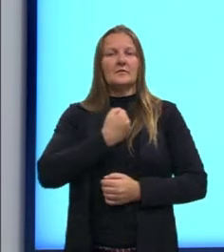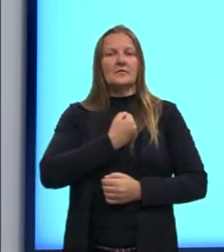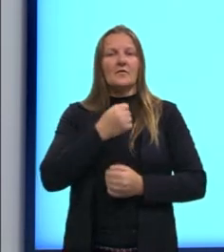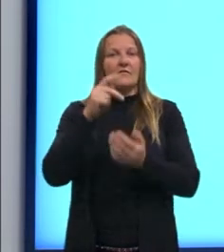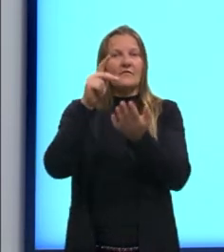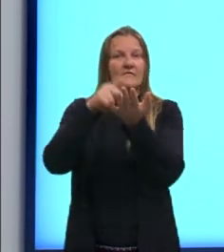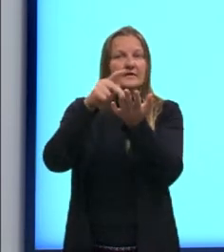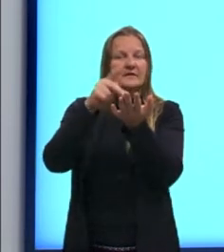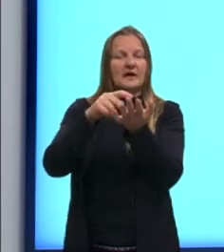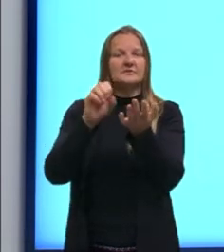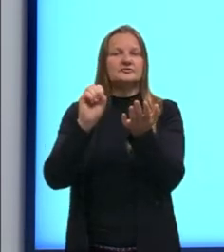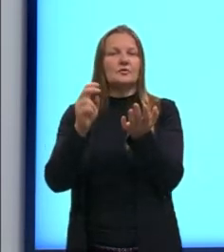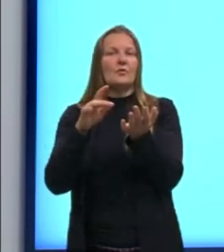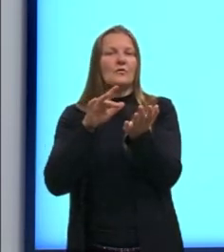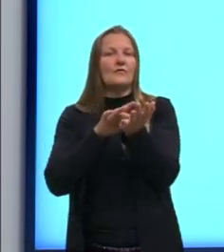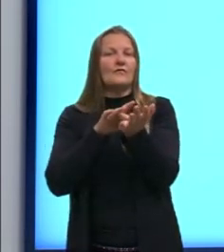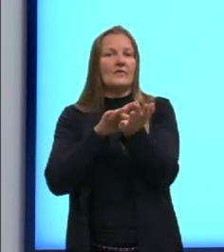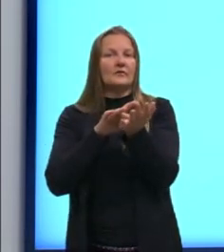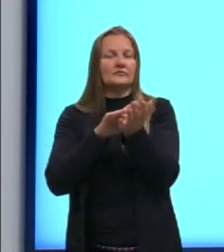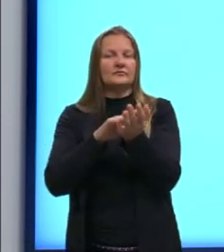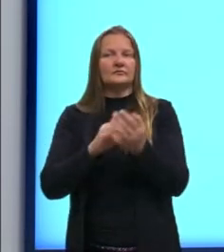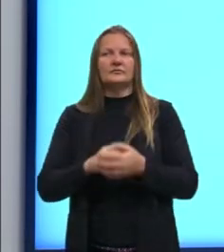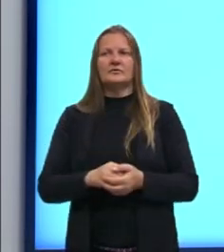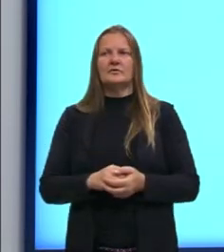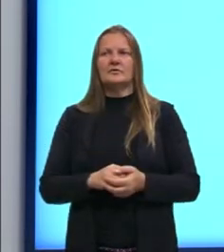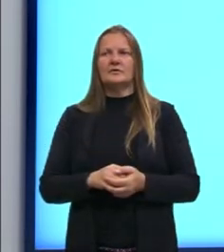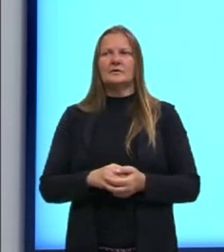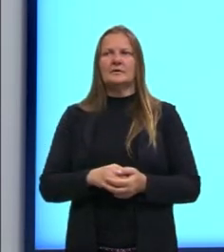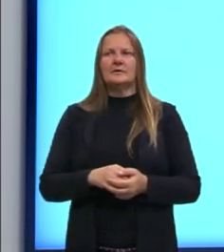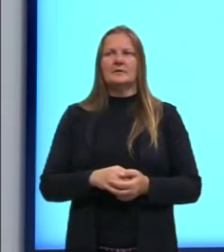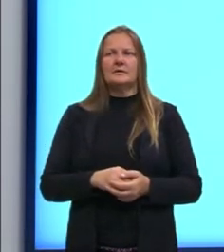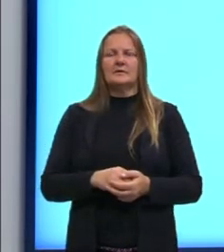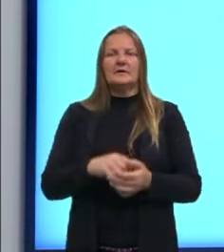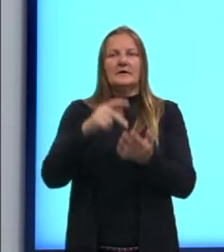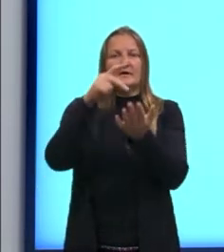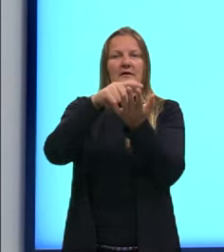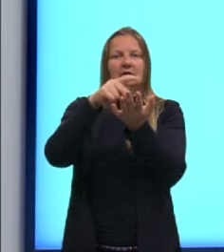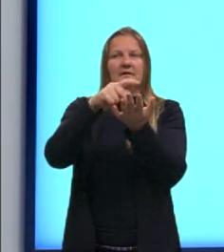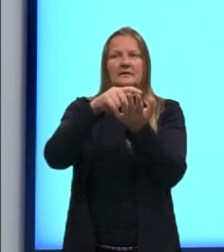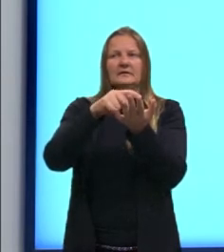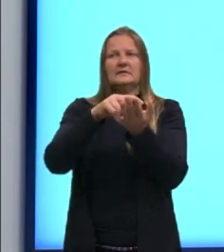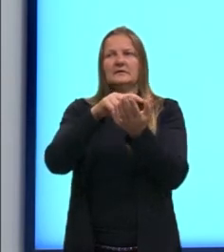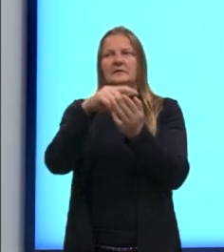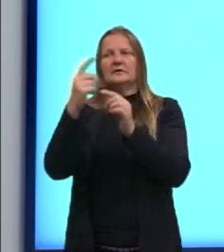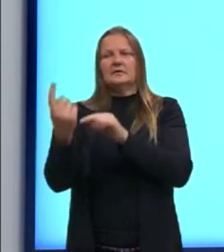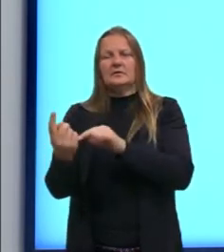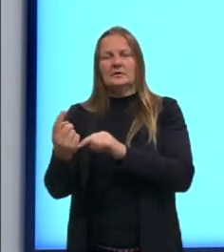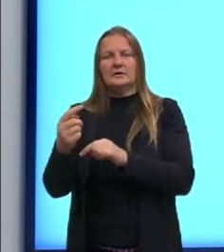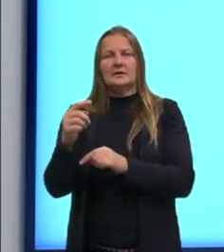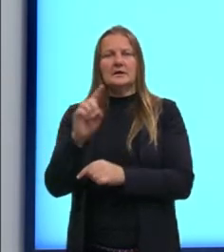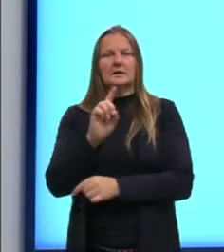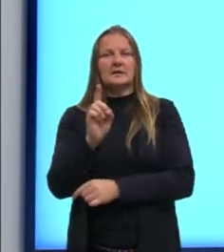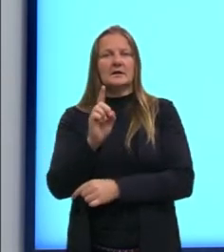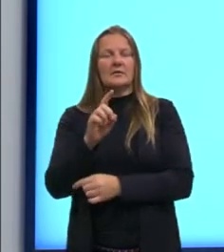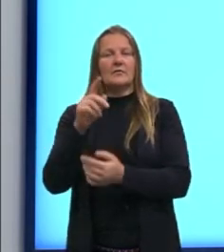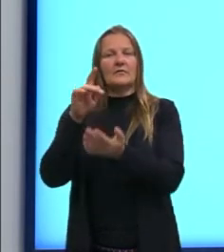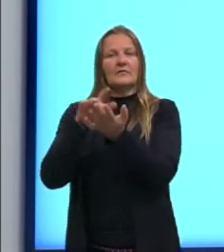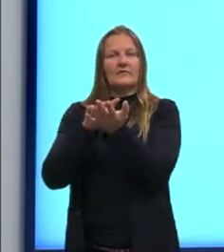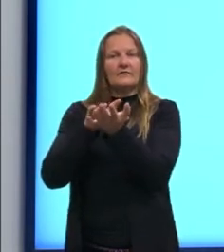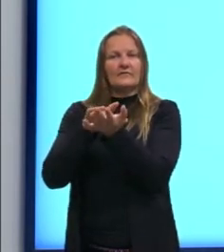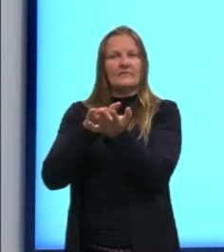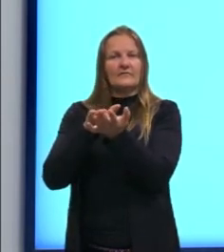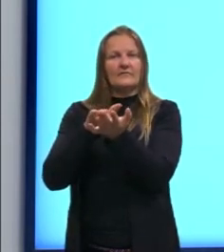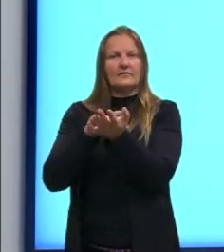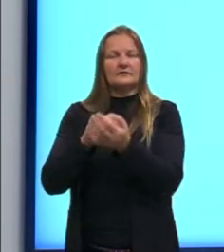e falso. Então, no momento que a minha sentença P era verdadeira, a negação dela fica uma